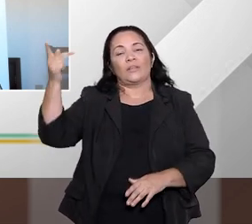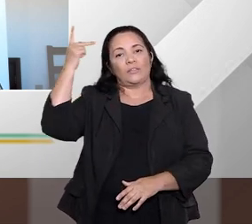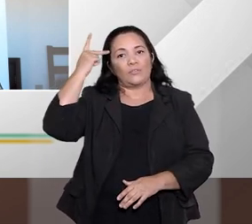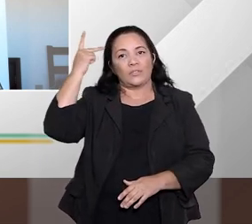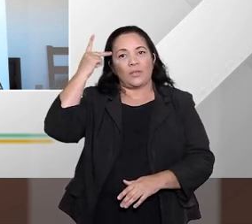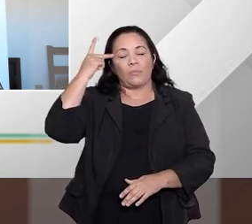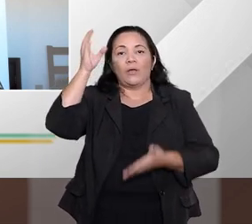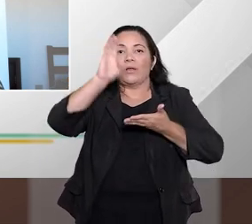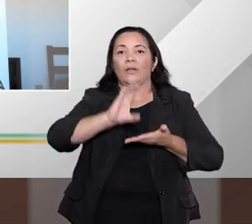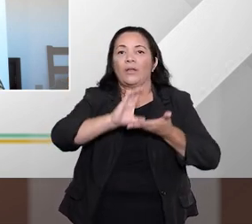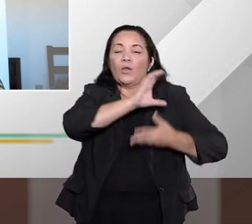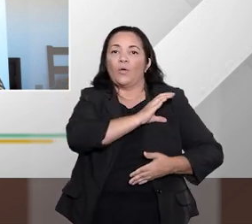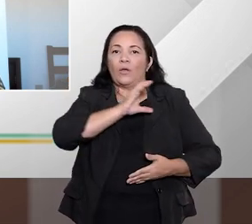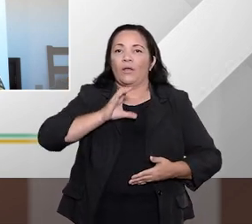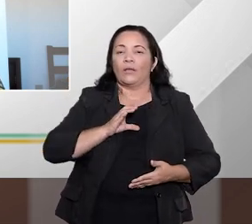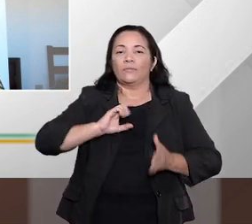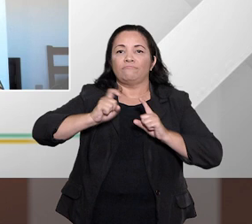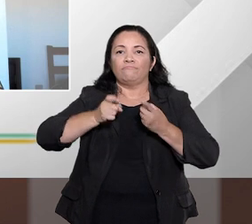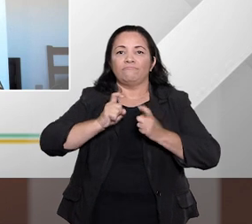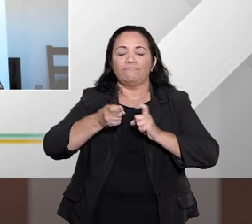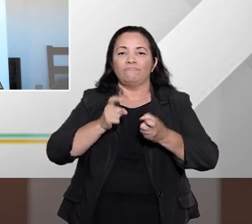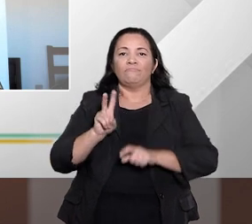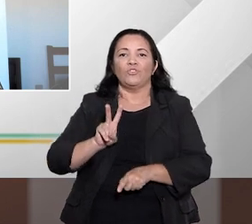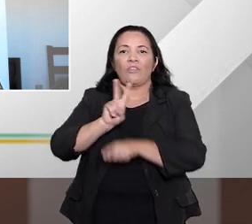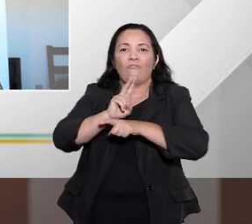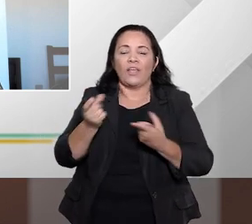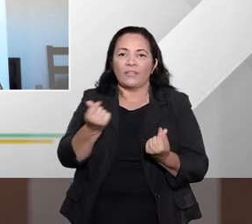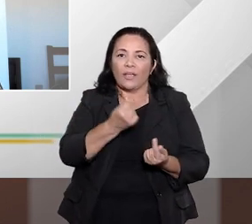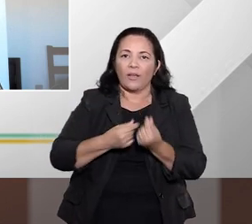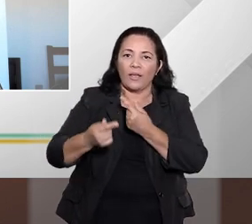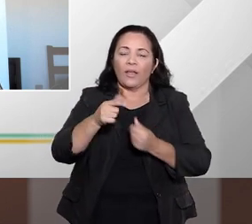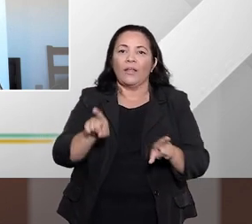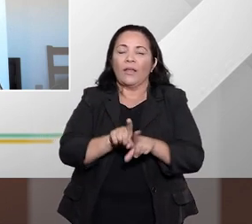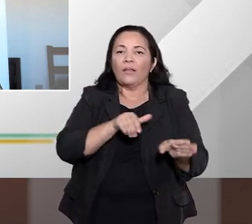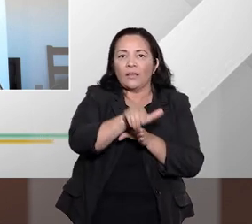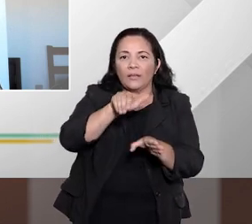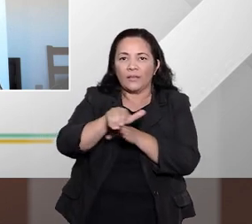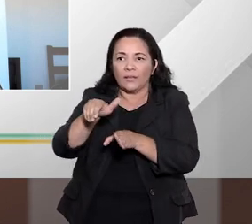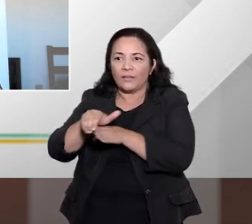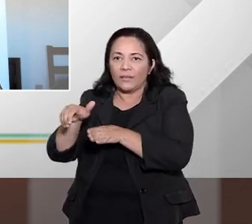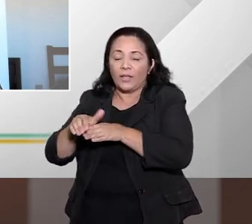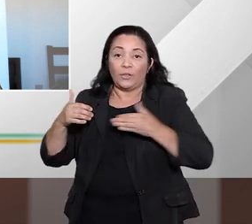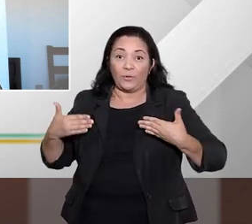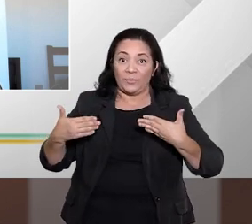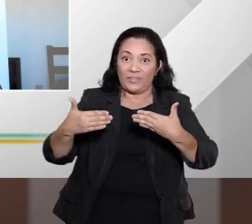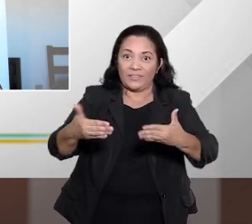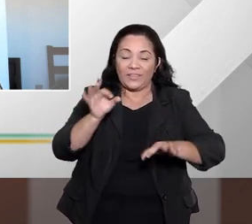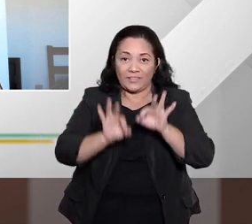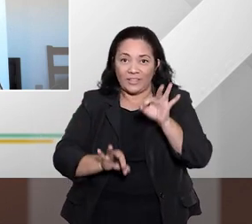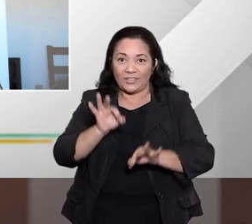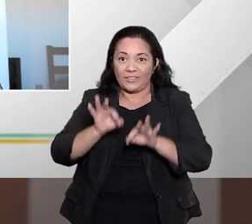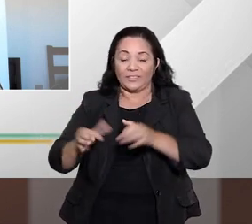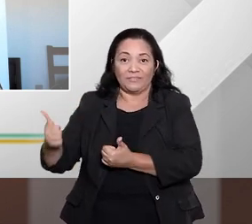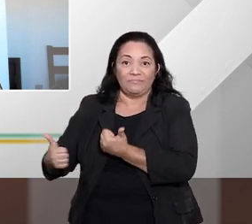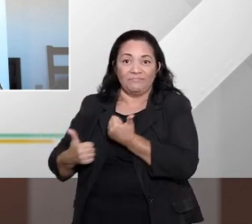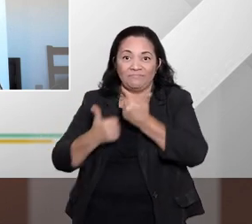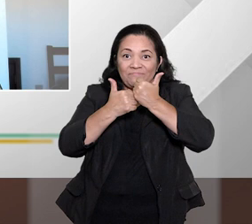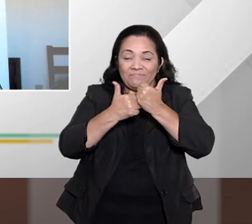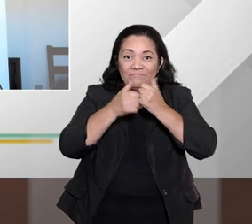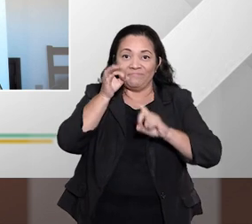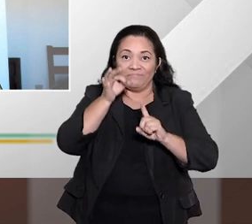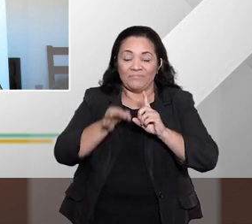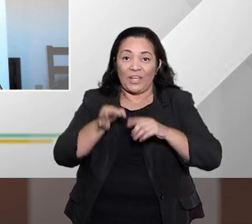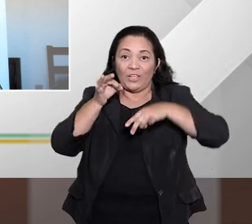conselheiro do Conselho Administrativo de Defesa Econômica, consultor jurídico do Ministério da Justiça e assessor de